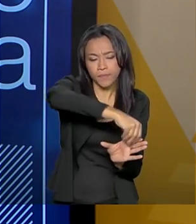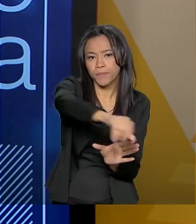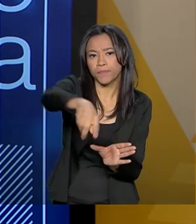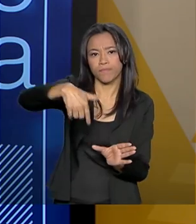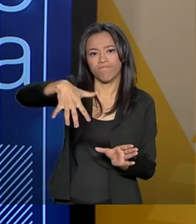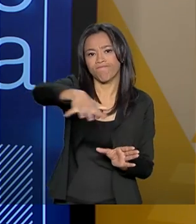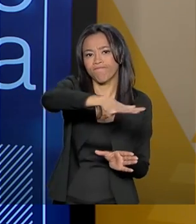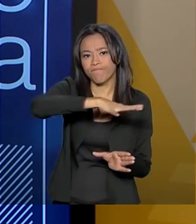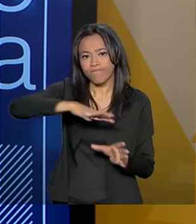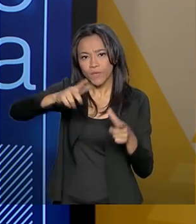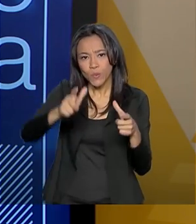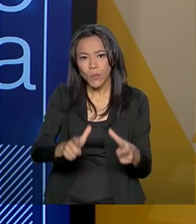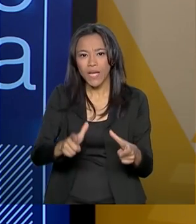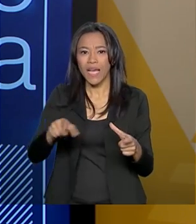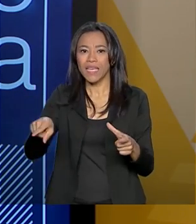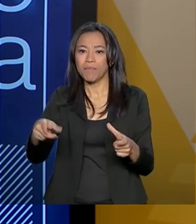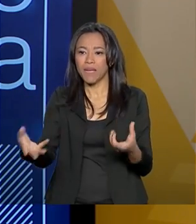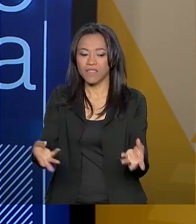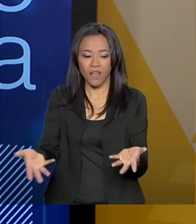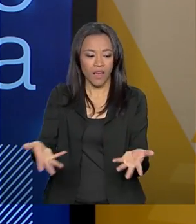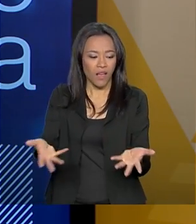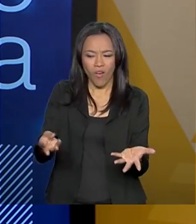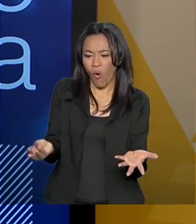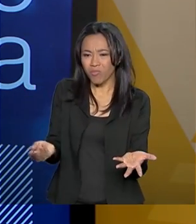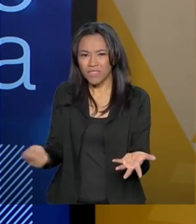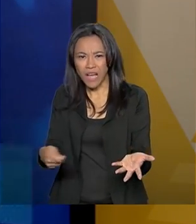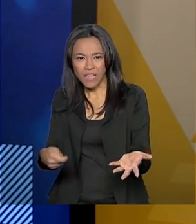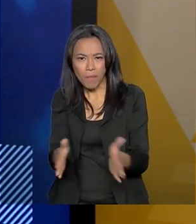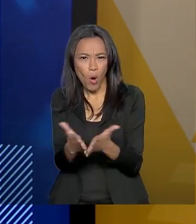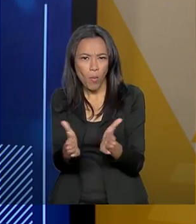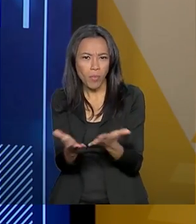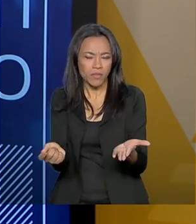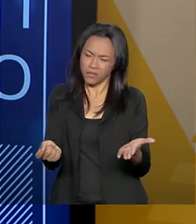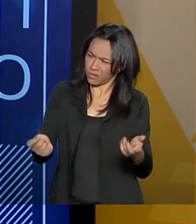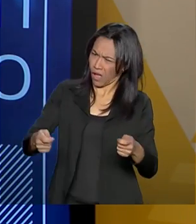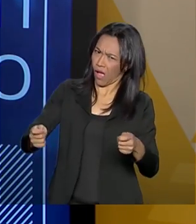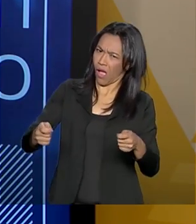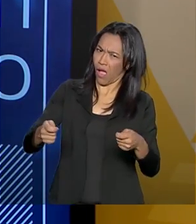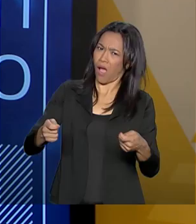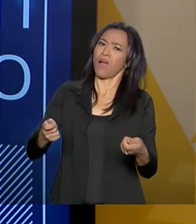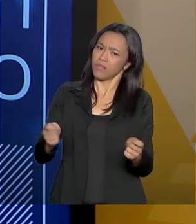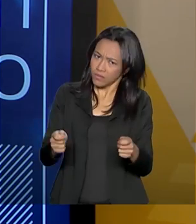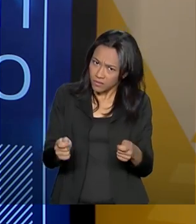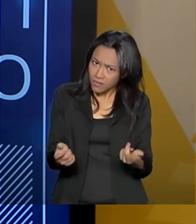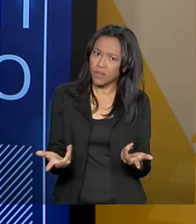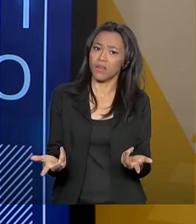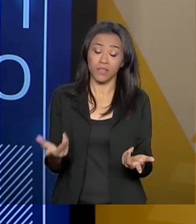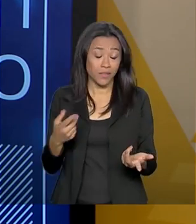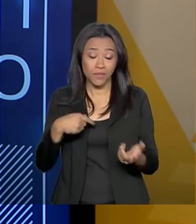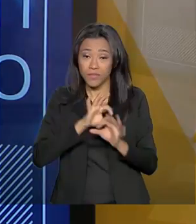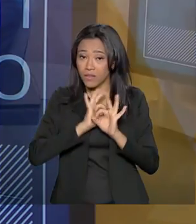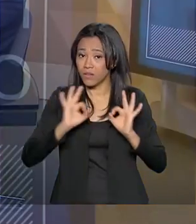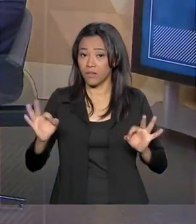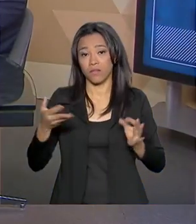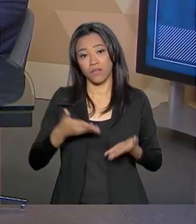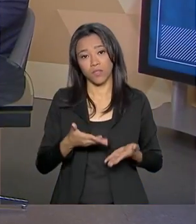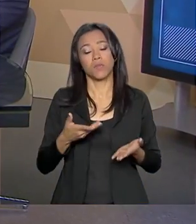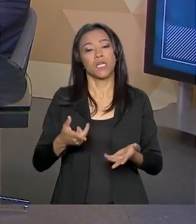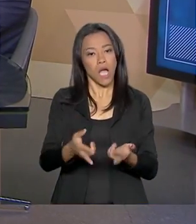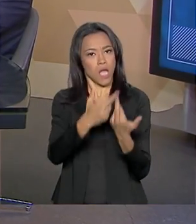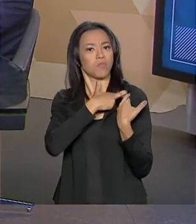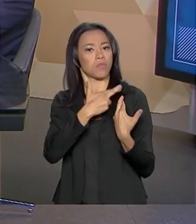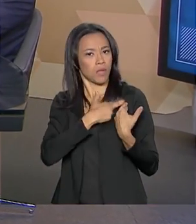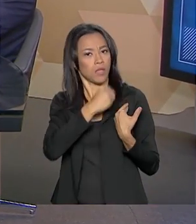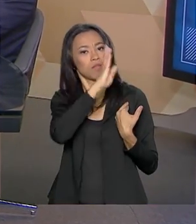insegurança alimentar. Então, eu acho que casa perfeitamente com a responsabilidade que o